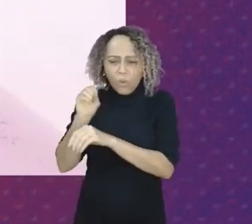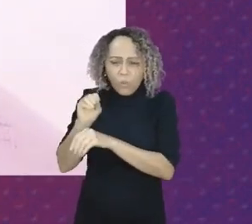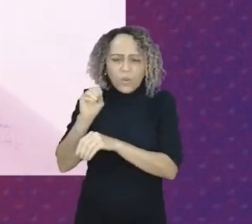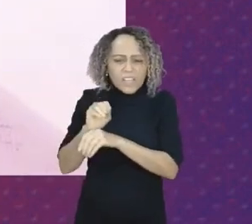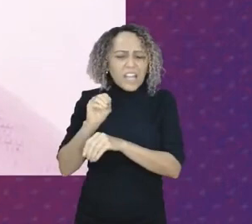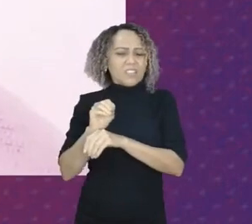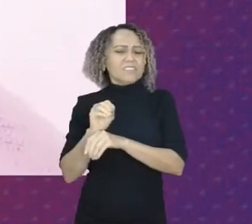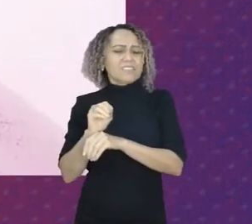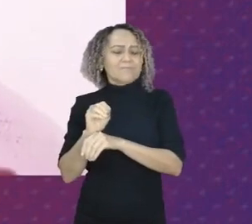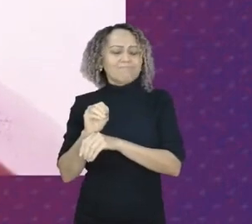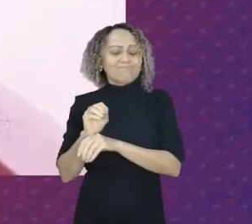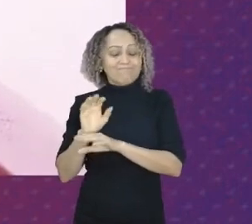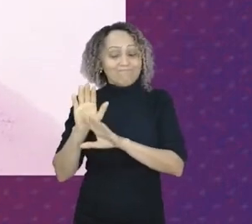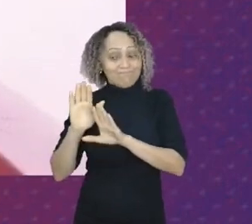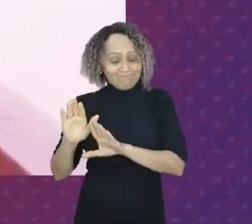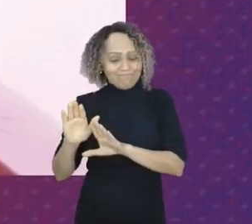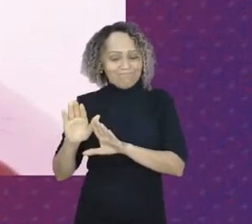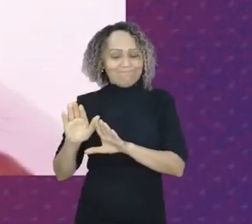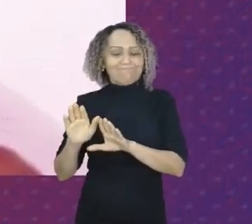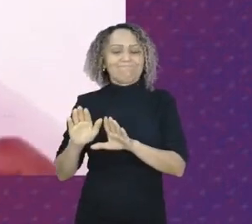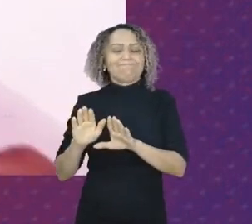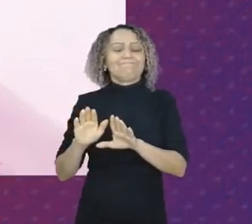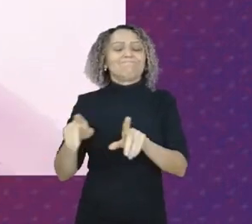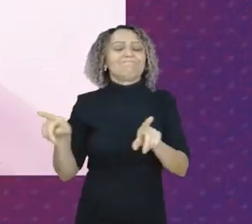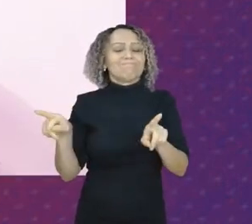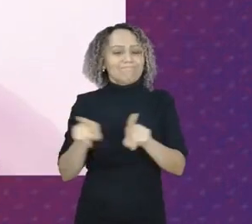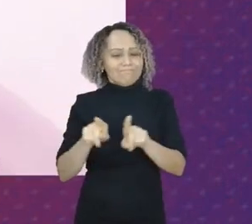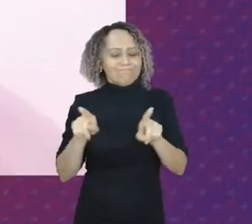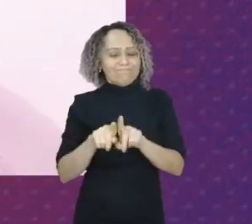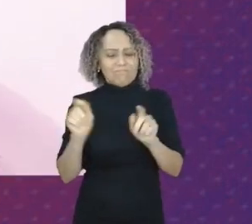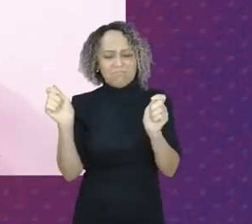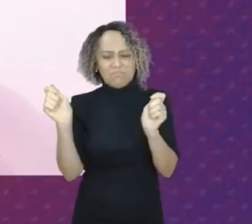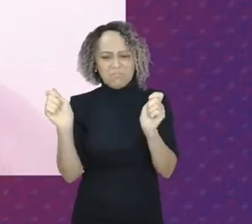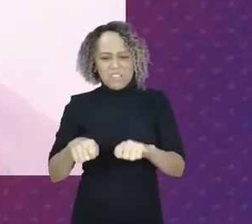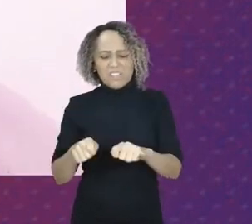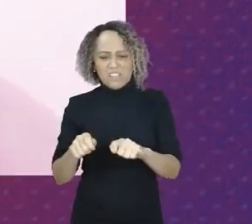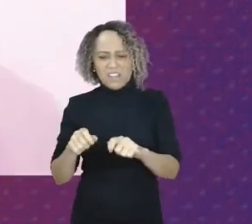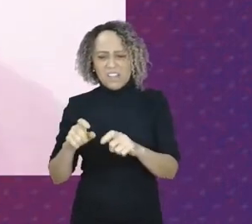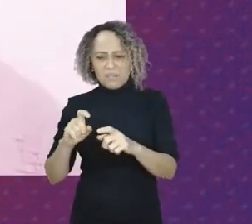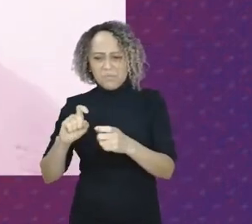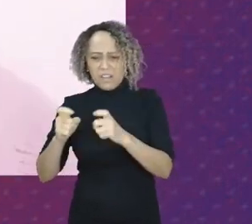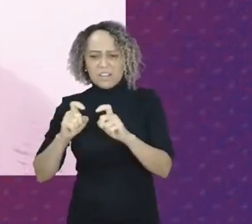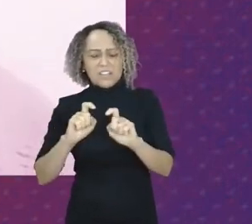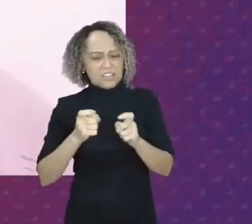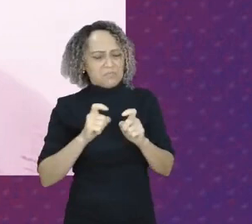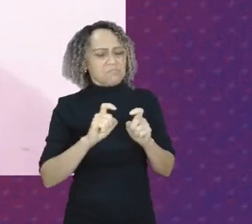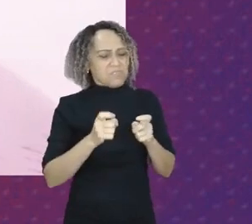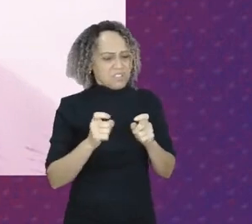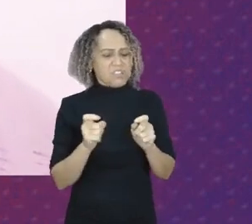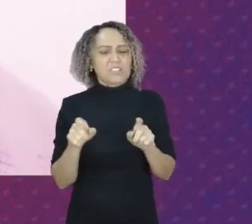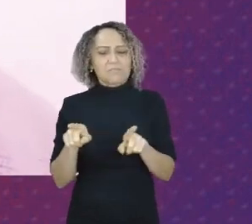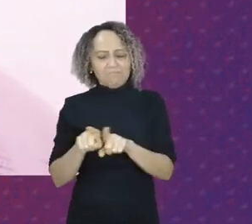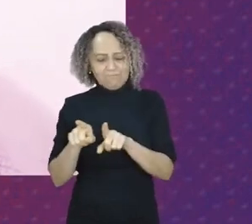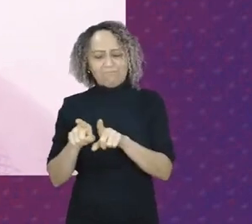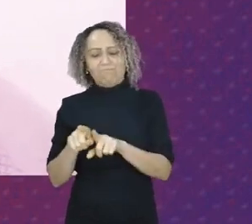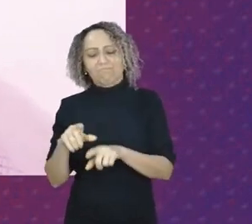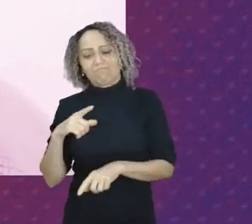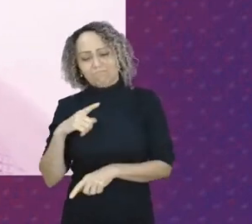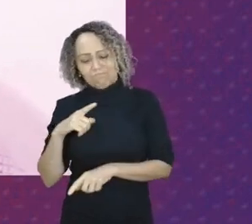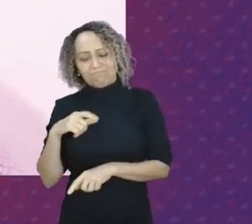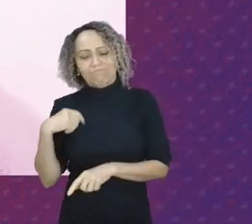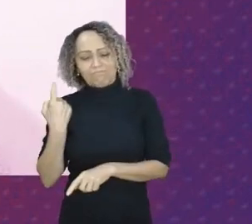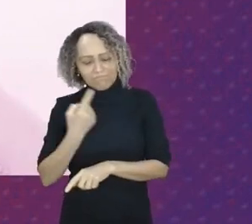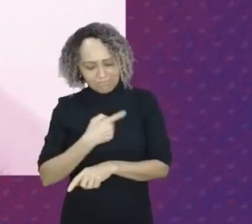temos capacidade para administrar e essa inserção da mulher negra na